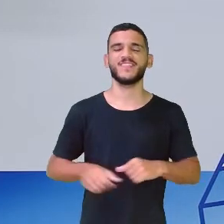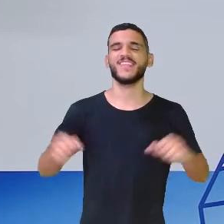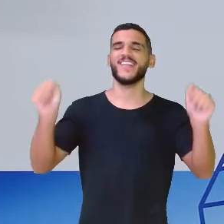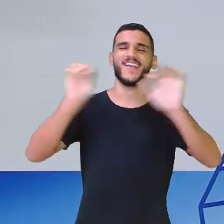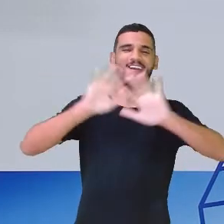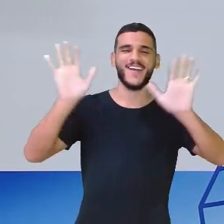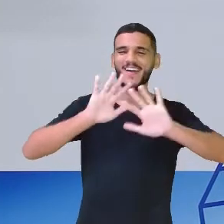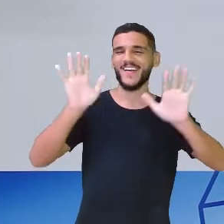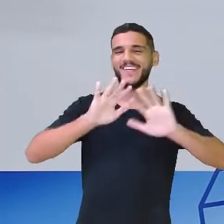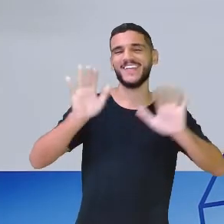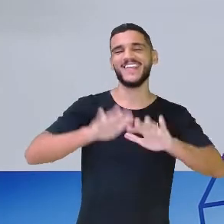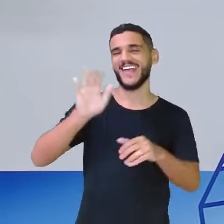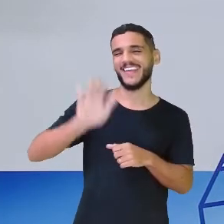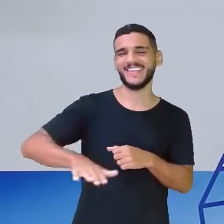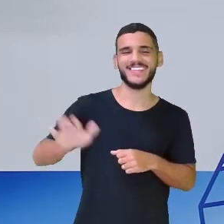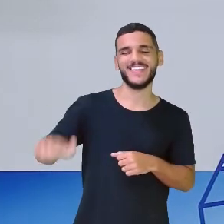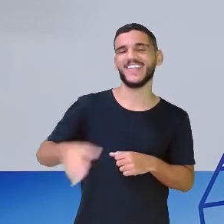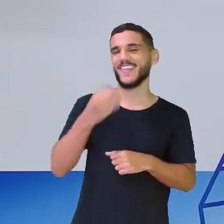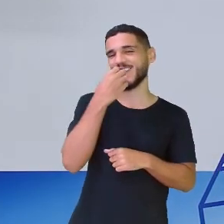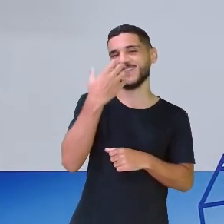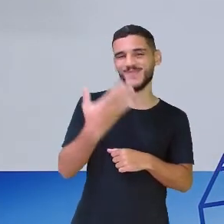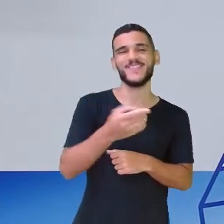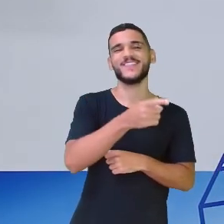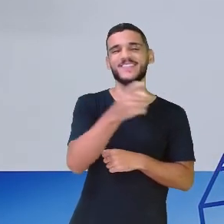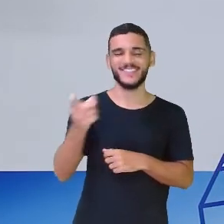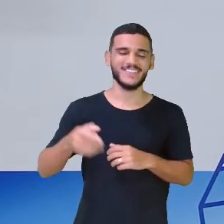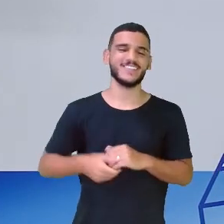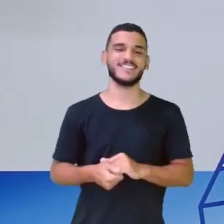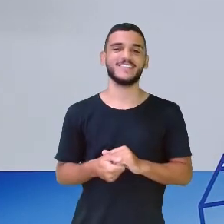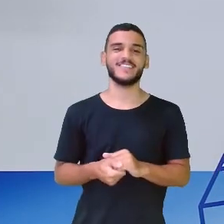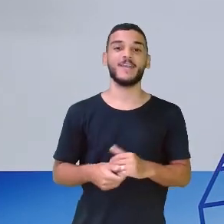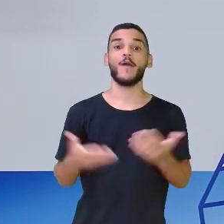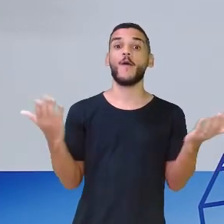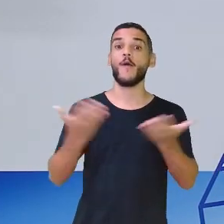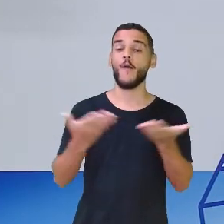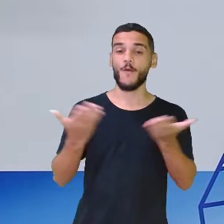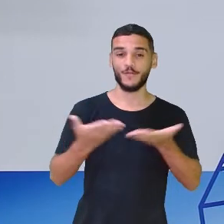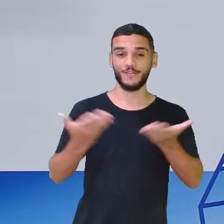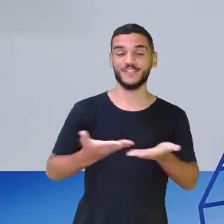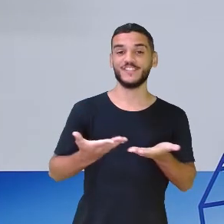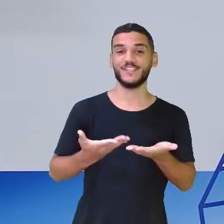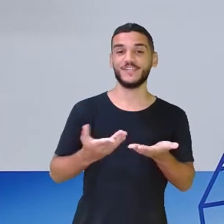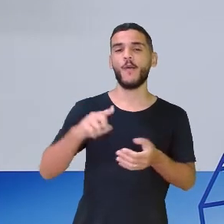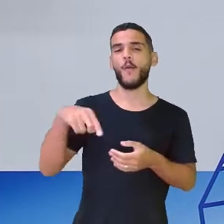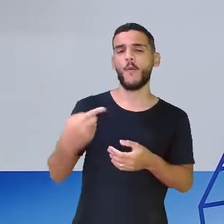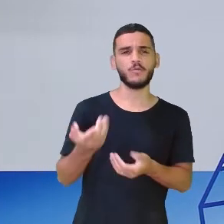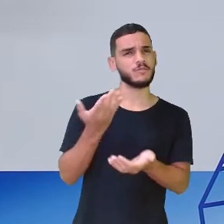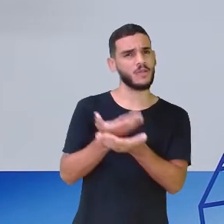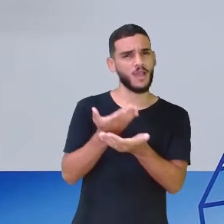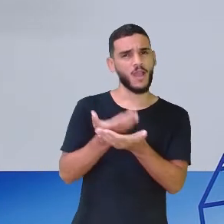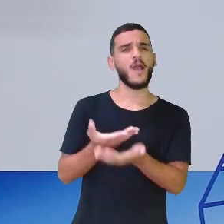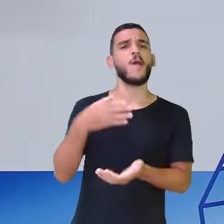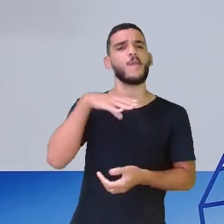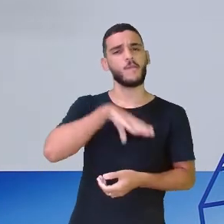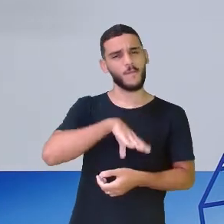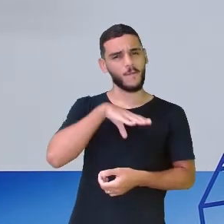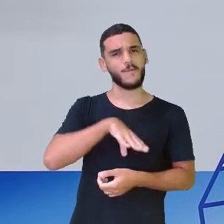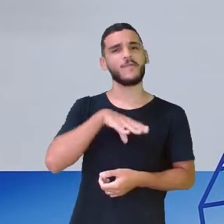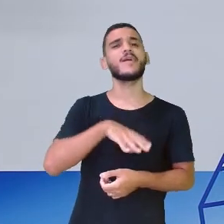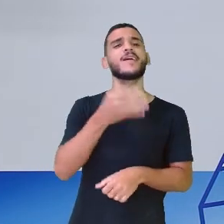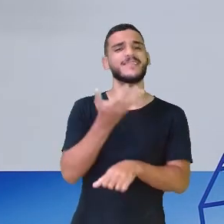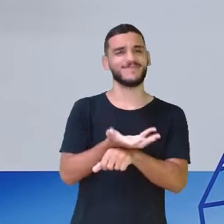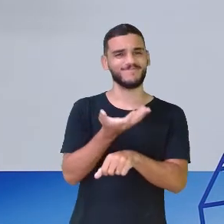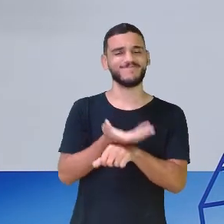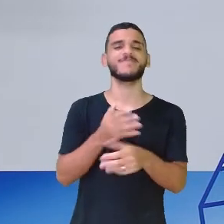Olá, crianças! Tudo bem com vocês? Estamos aqui para mais uma aula de língua portuguesa